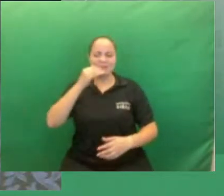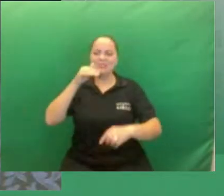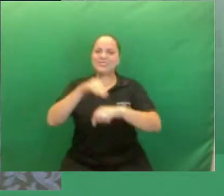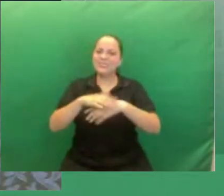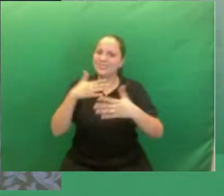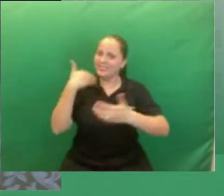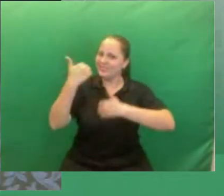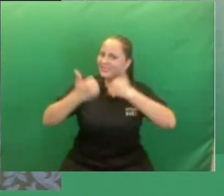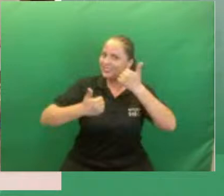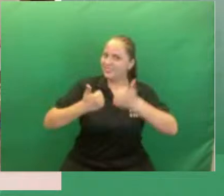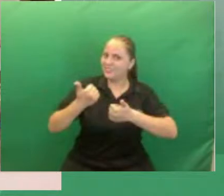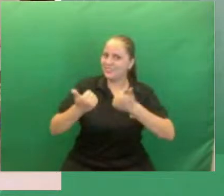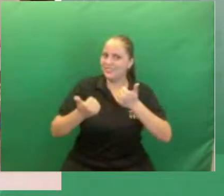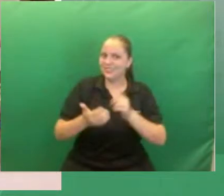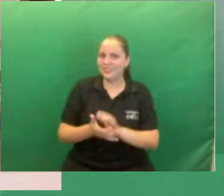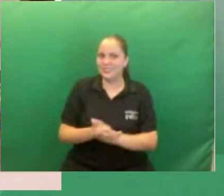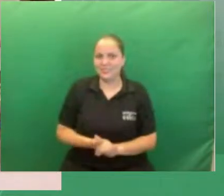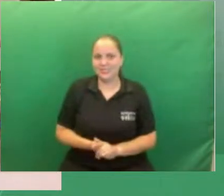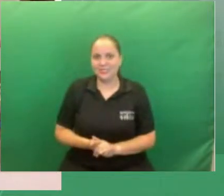Como pronuncia?